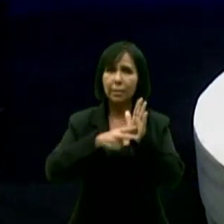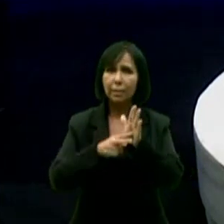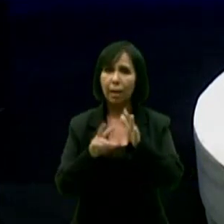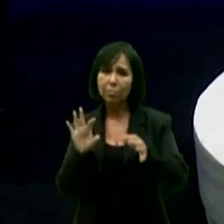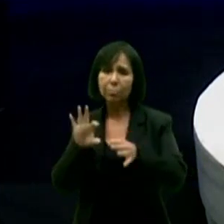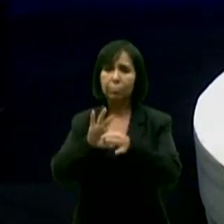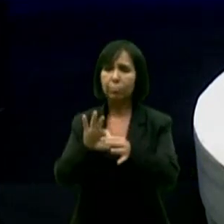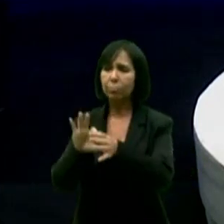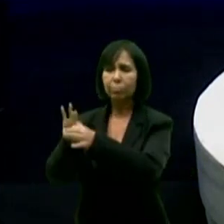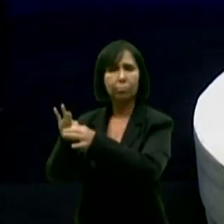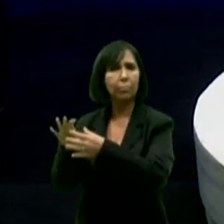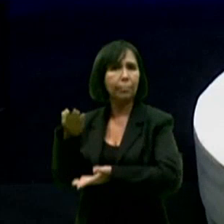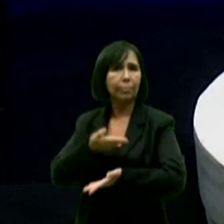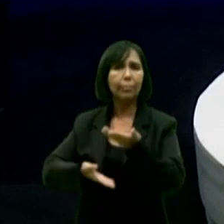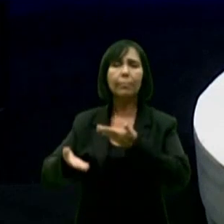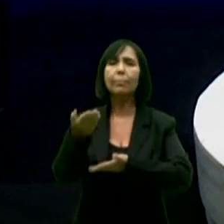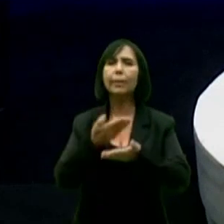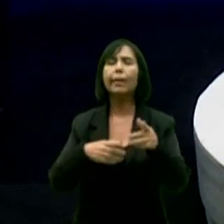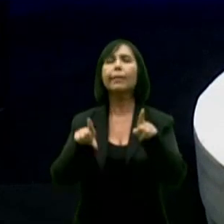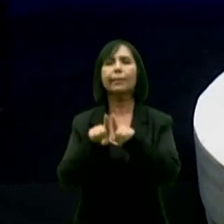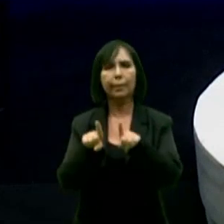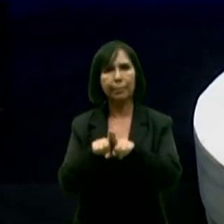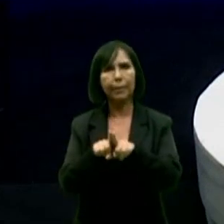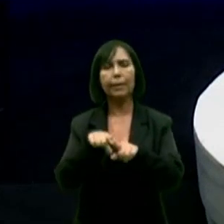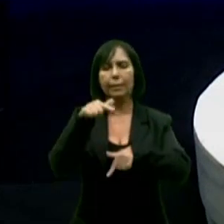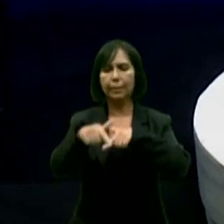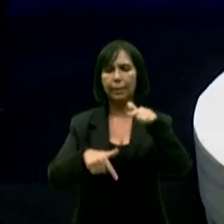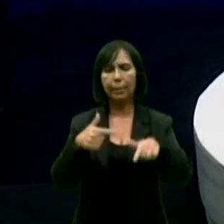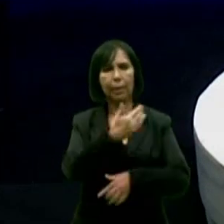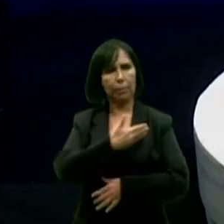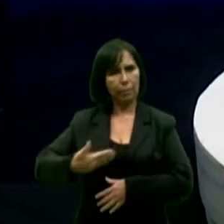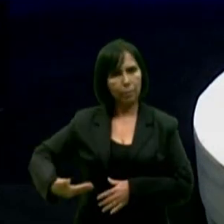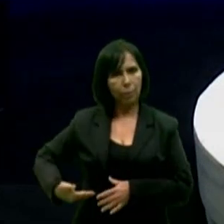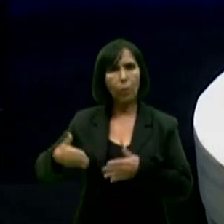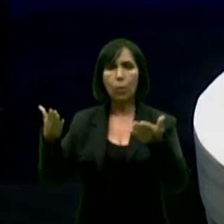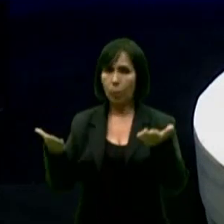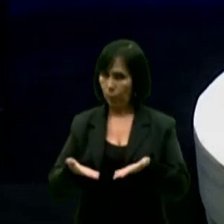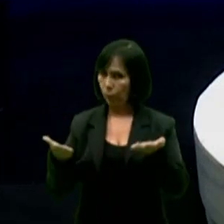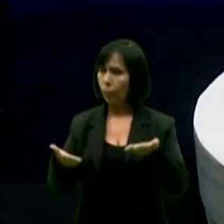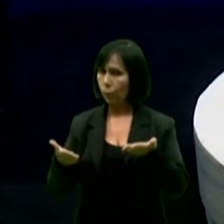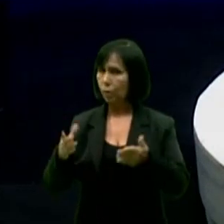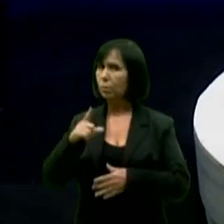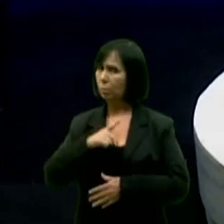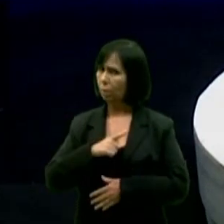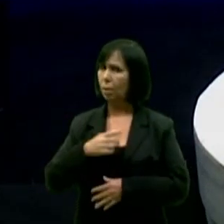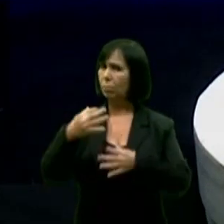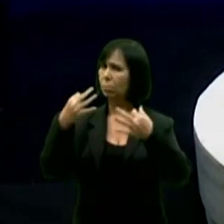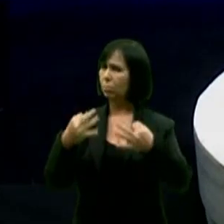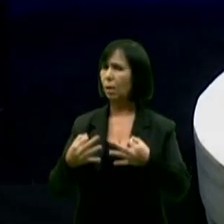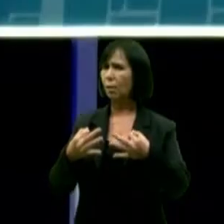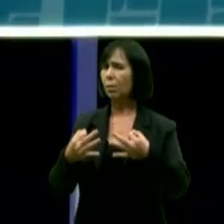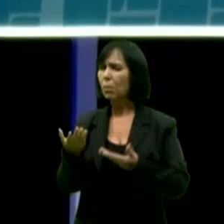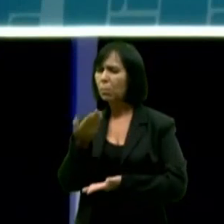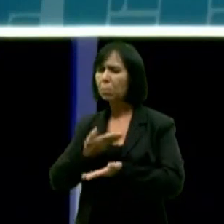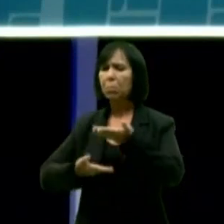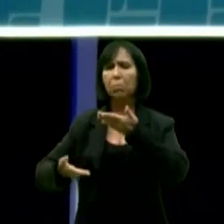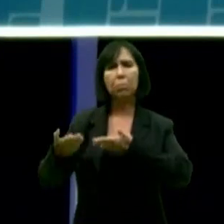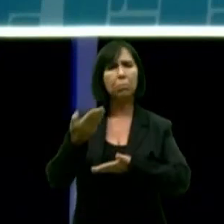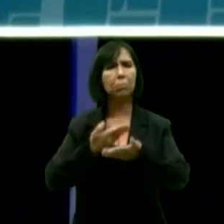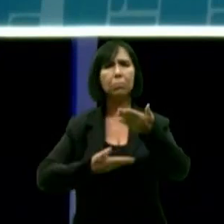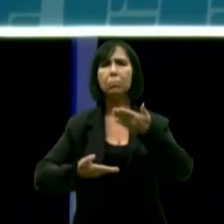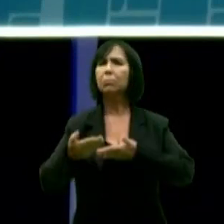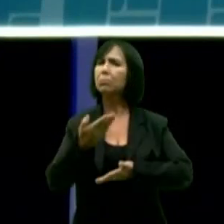direta e também os servidores públicos que hoje têm no governo uma forma direta de comunicação e uma mesa